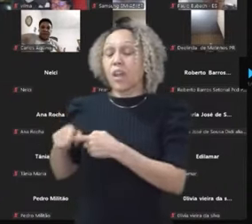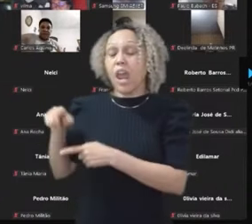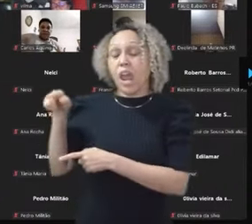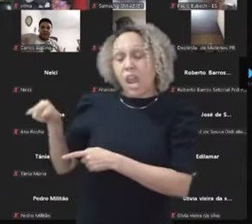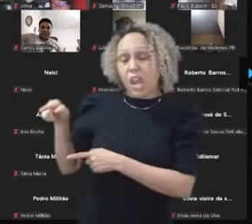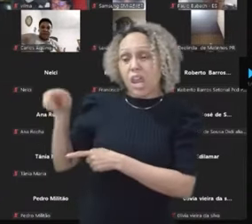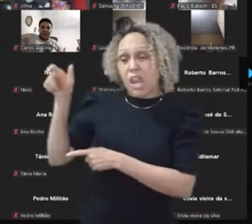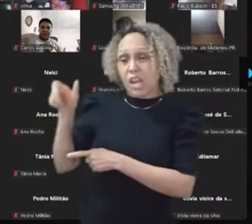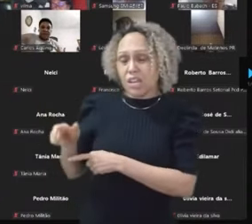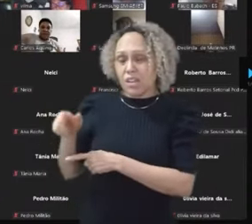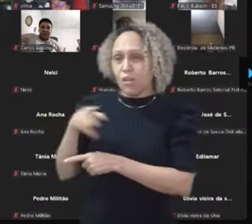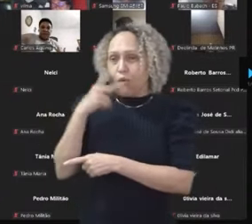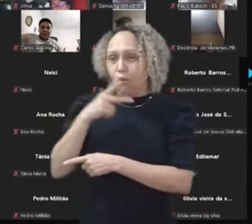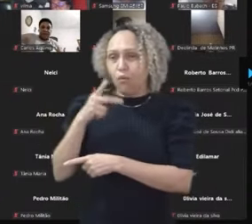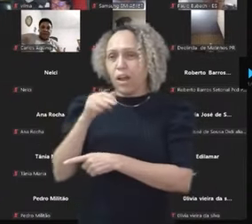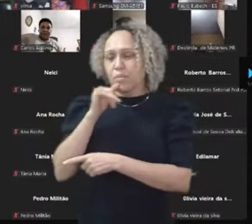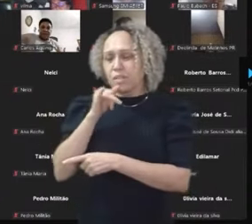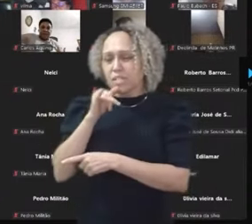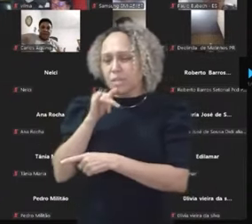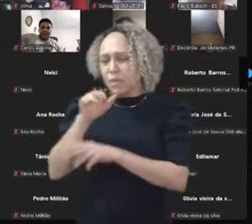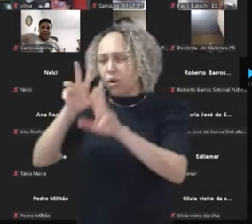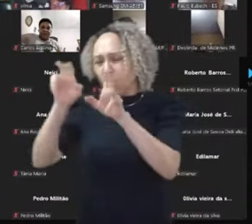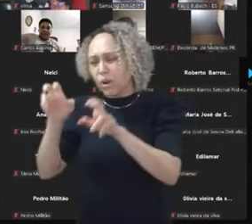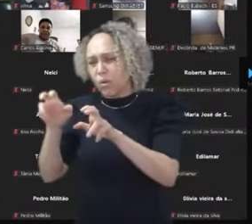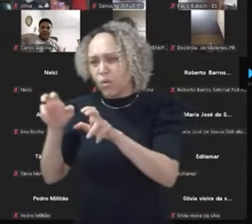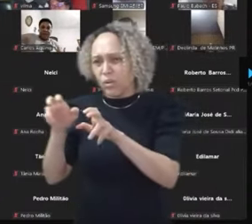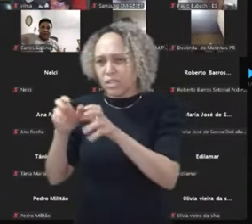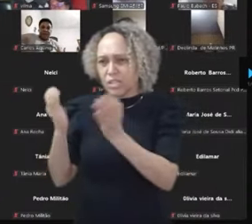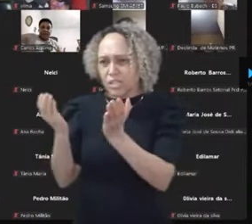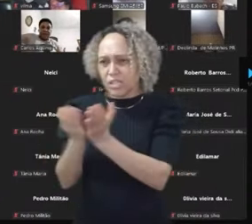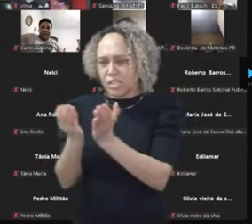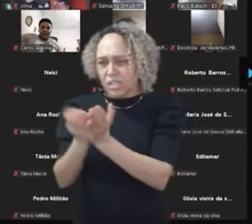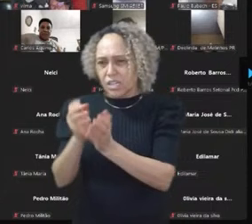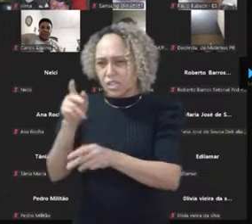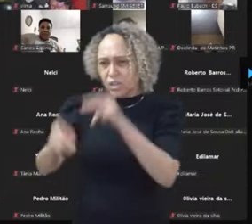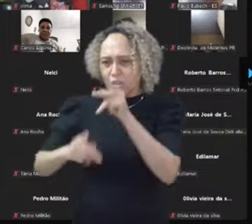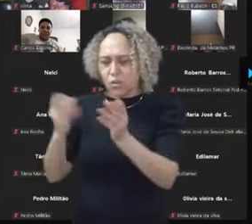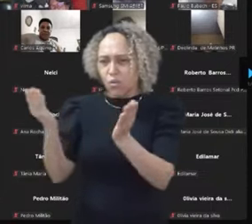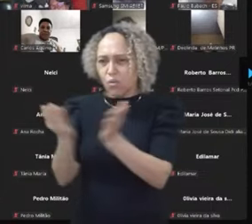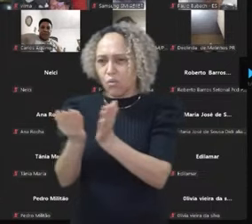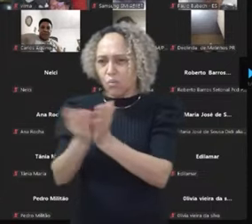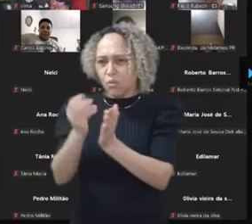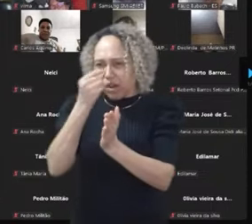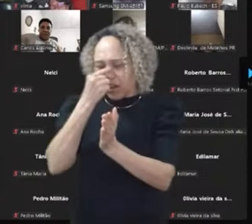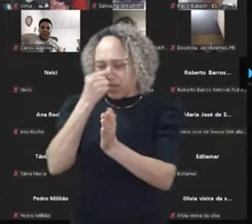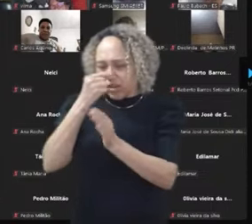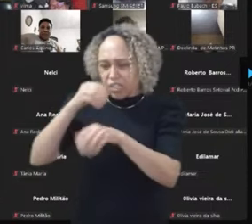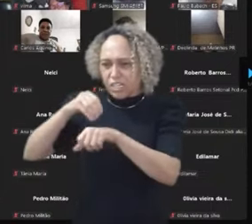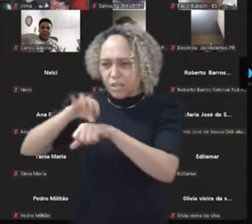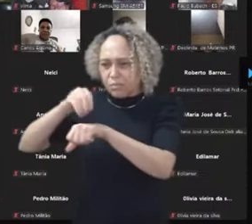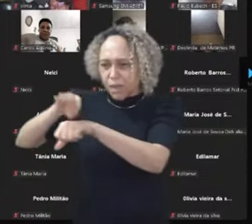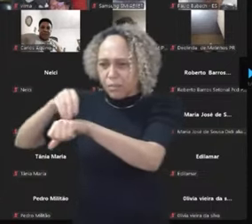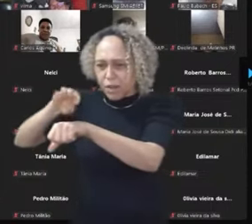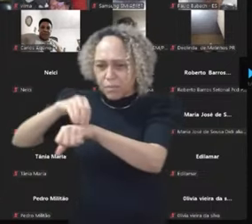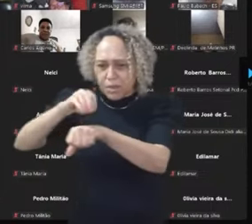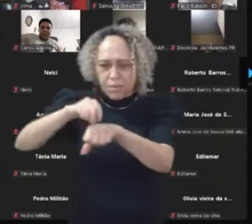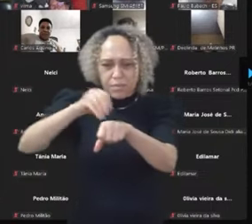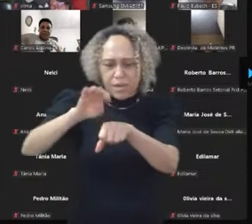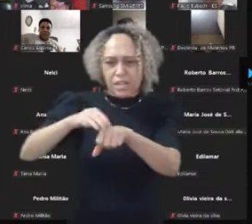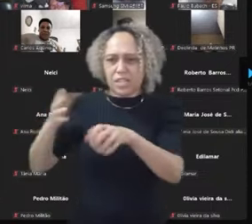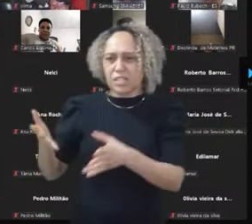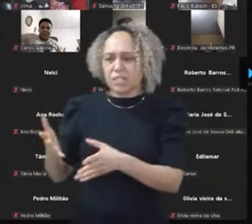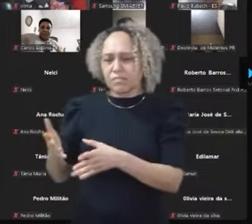essas contas aí acham que o povo evangélico vai gostar, compartilham o Nicolas para os evangélicos. Então ele fura a bolha. O